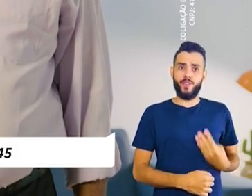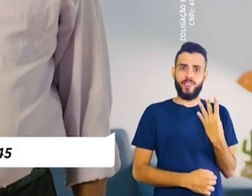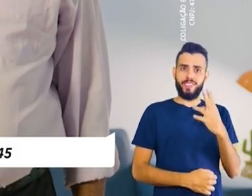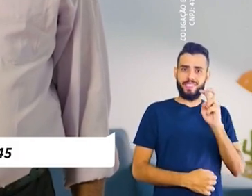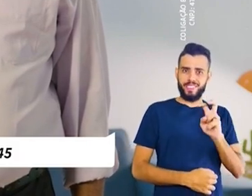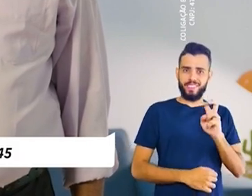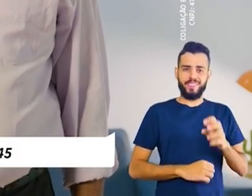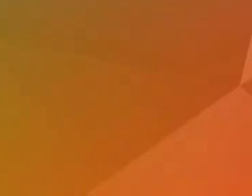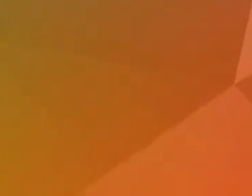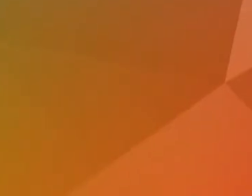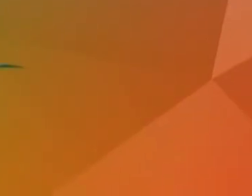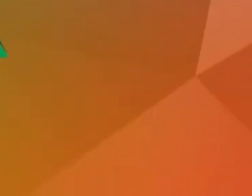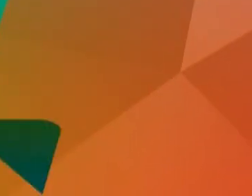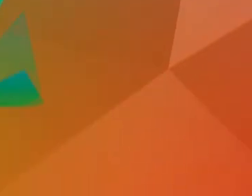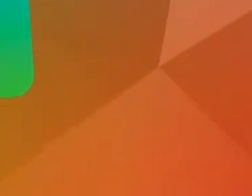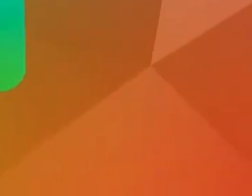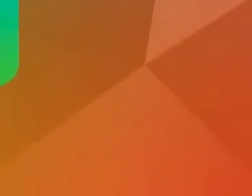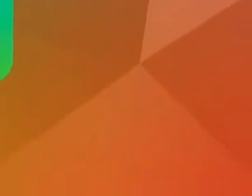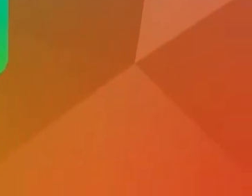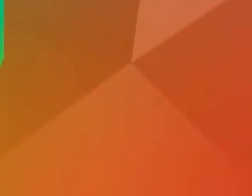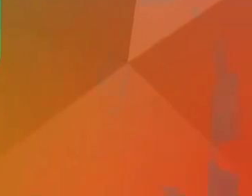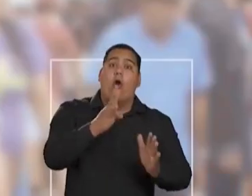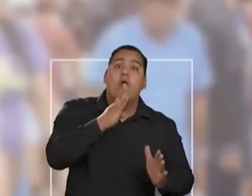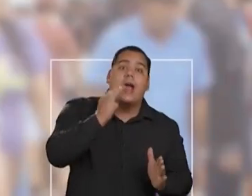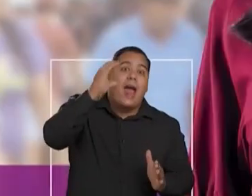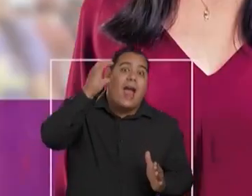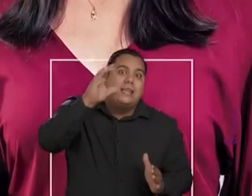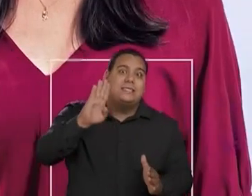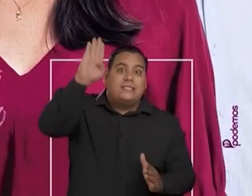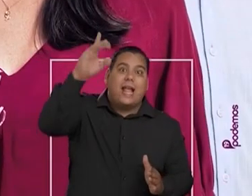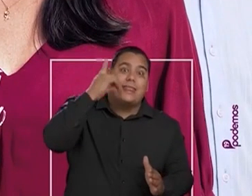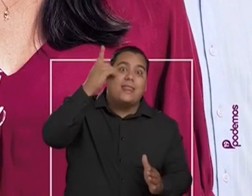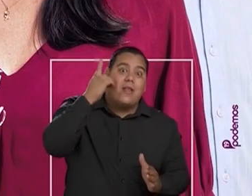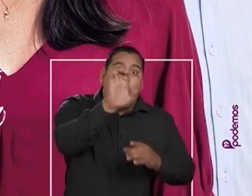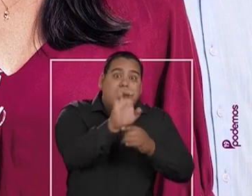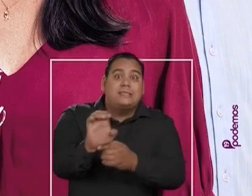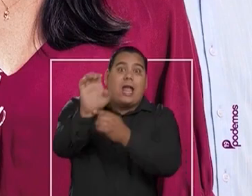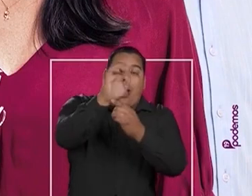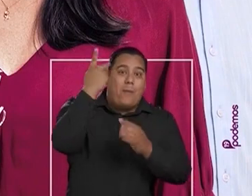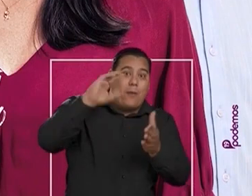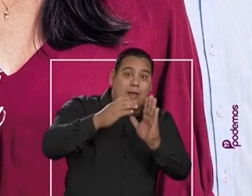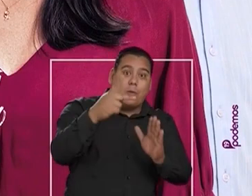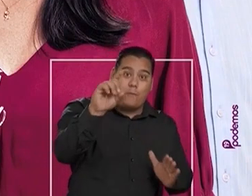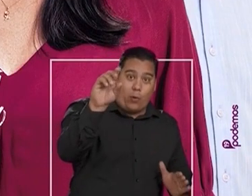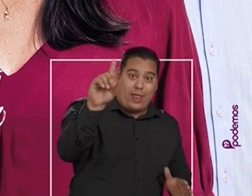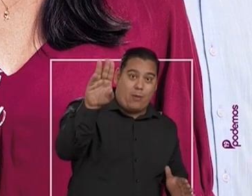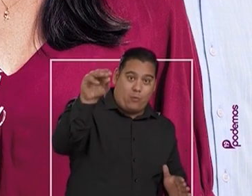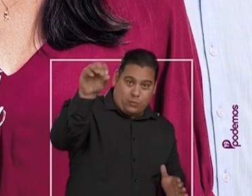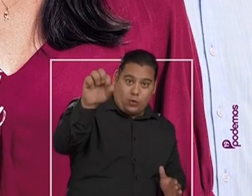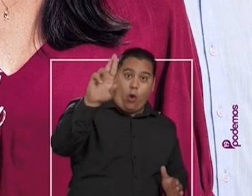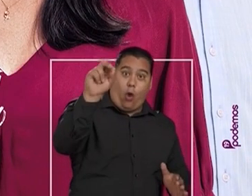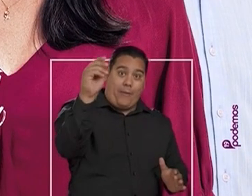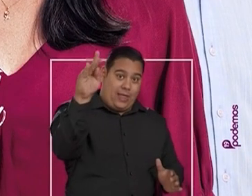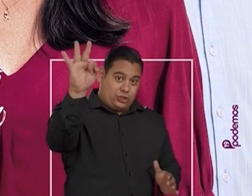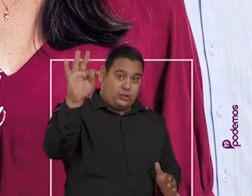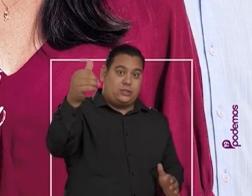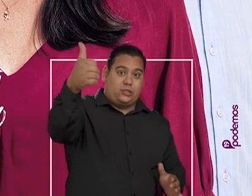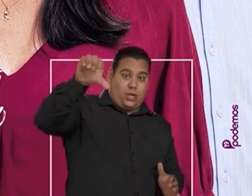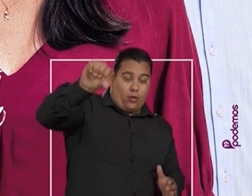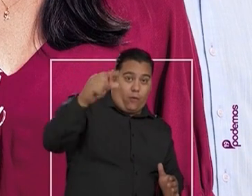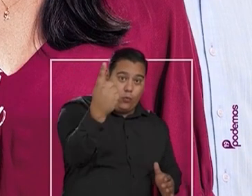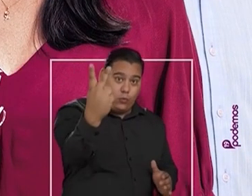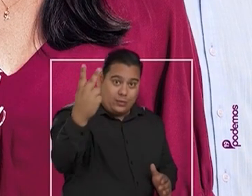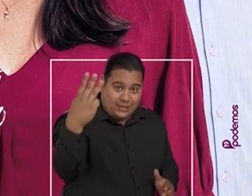governador 45. 45. Conheça os candidatos a deputado estadual pelo Podemos. Robert Fraga,